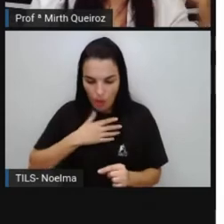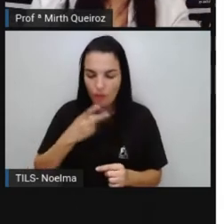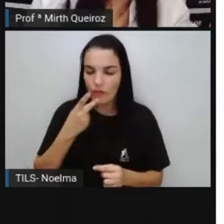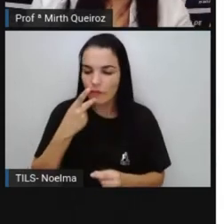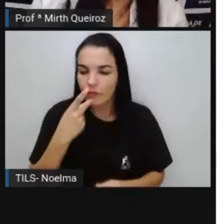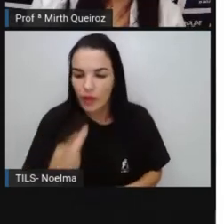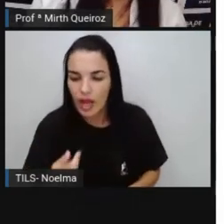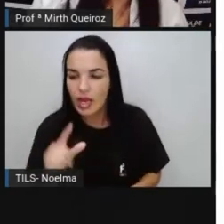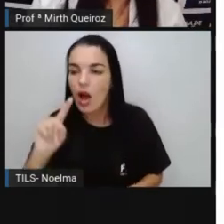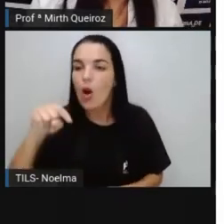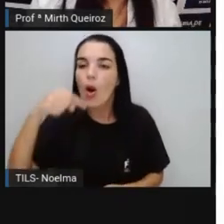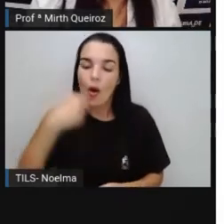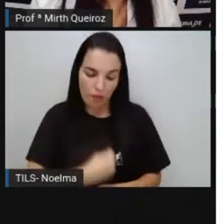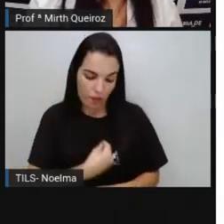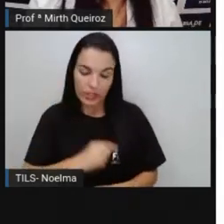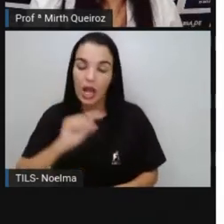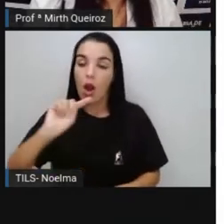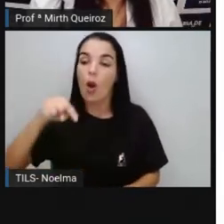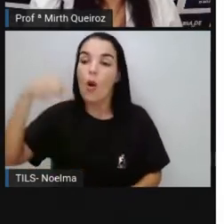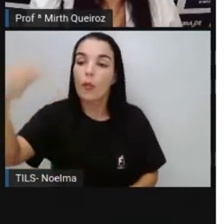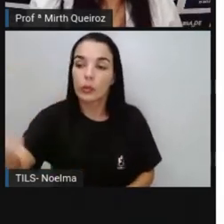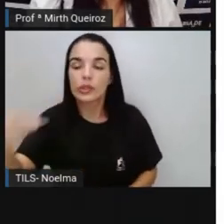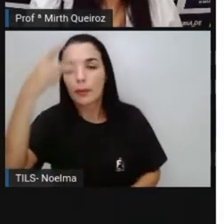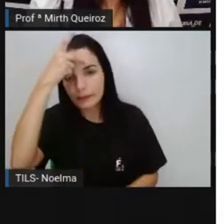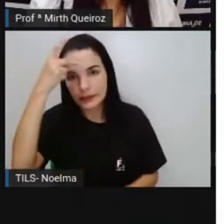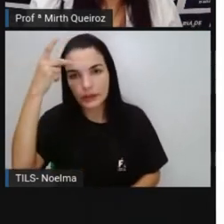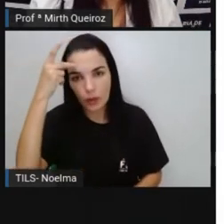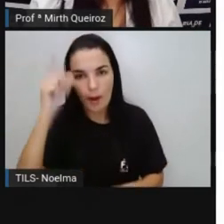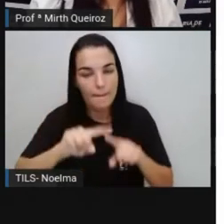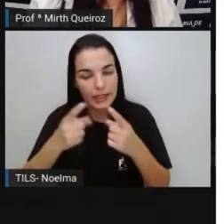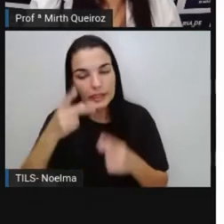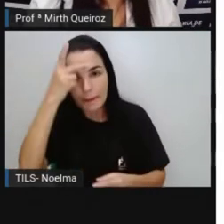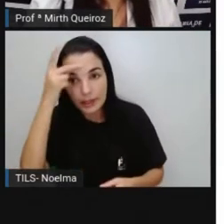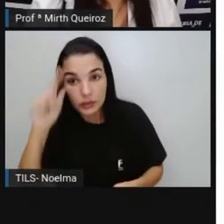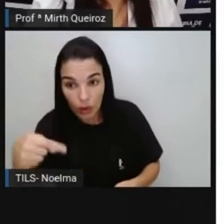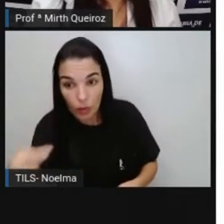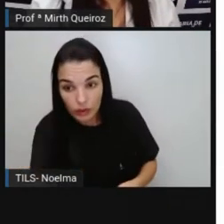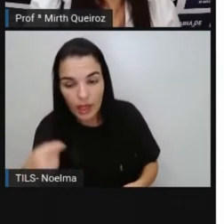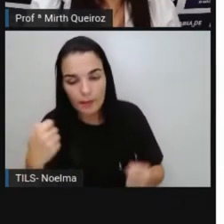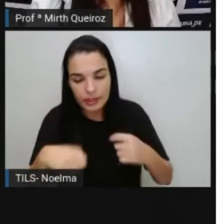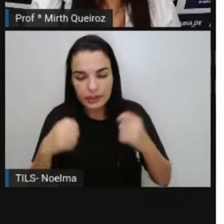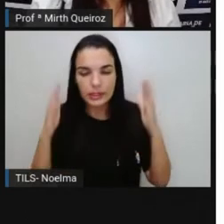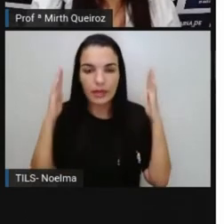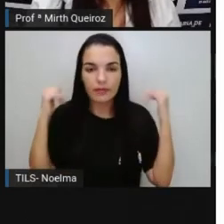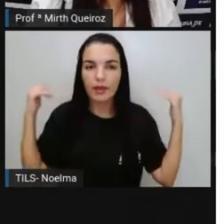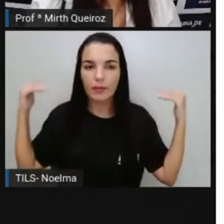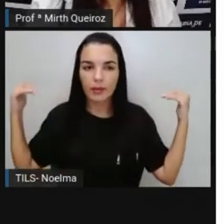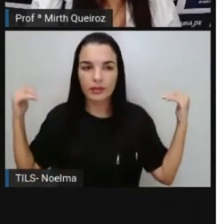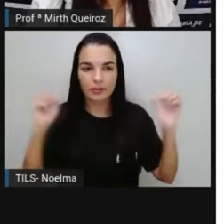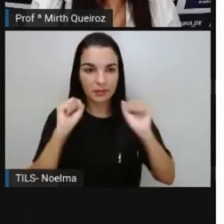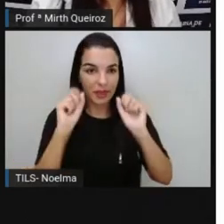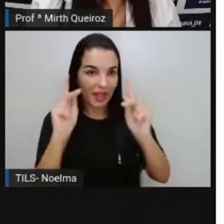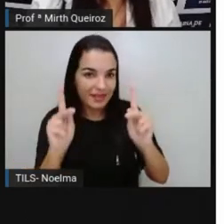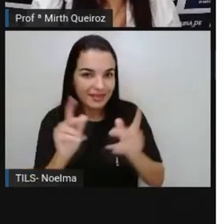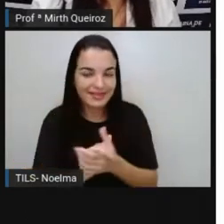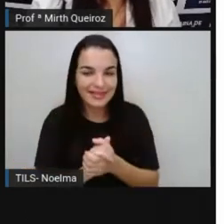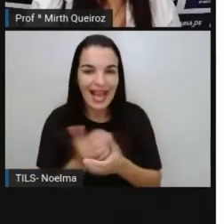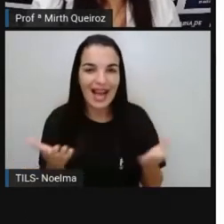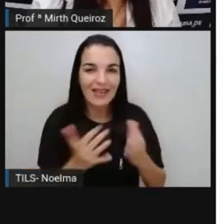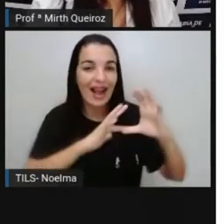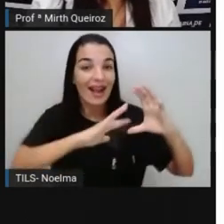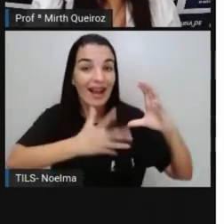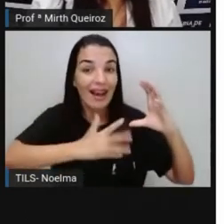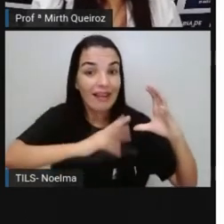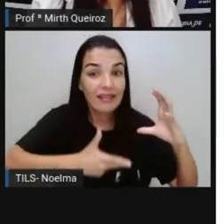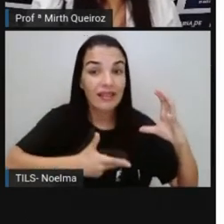relata a vida de outra pessoa, sendo que essa pessoa, ela é conhecida socialmente. E aqui nós temos algumas